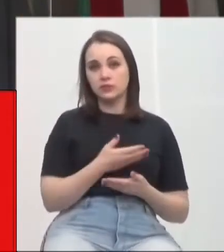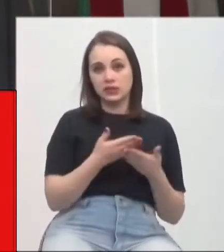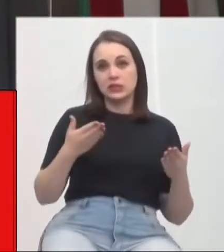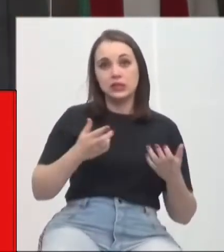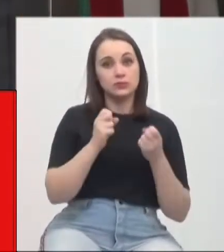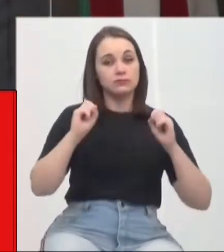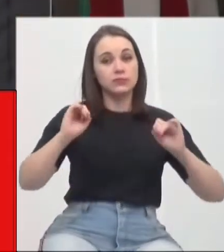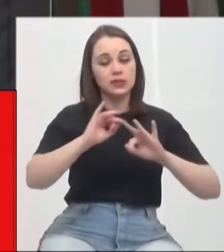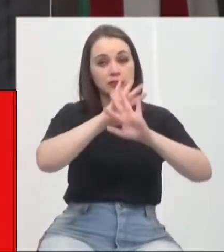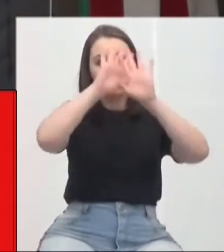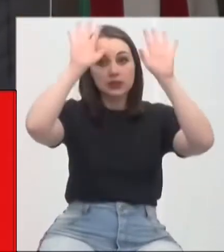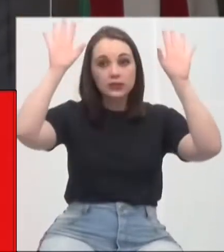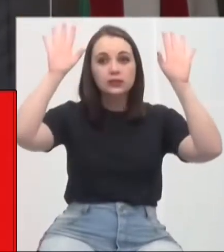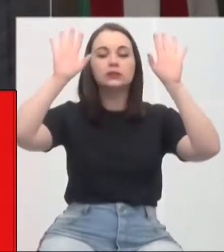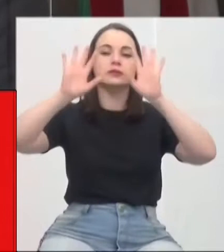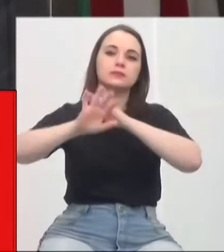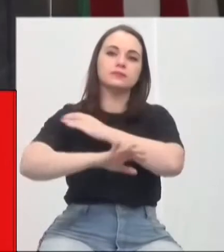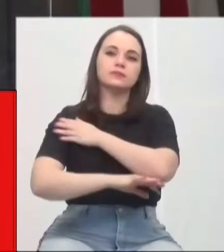transparência.